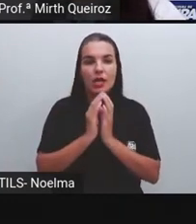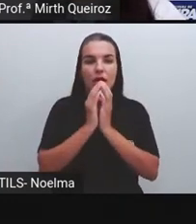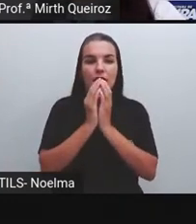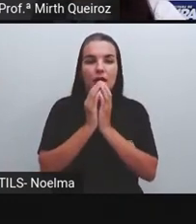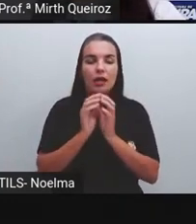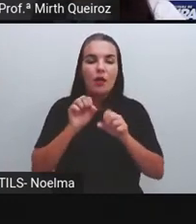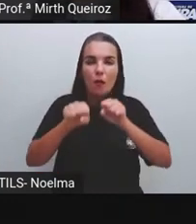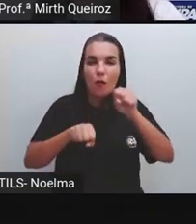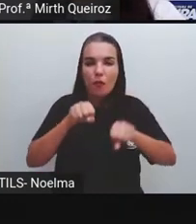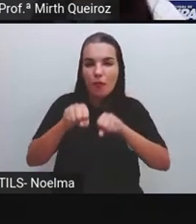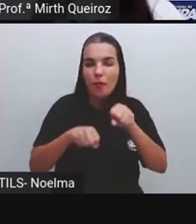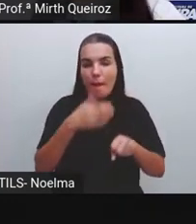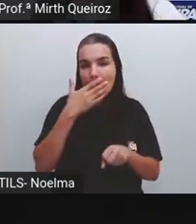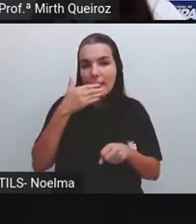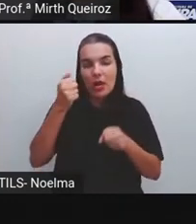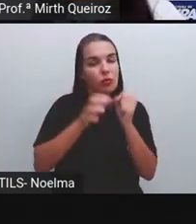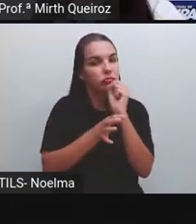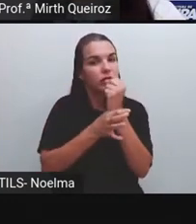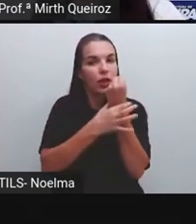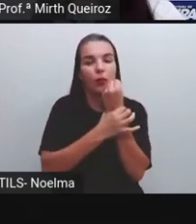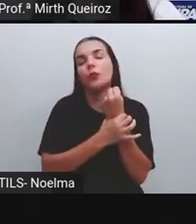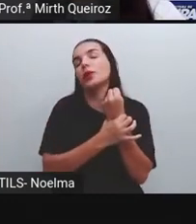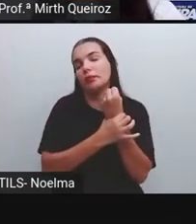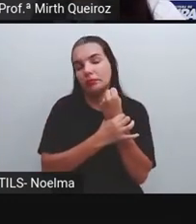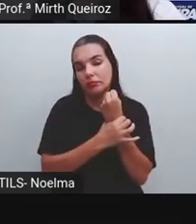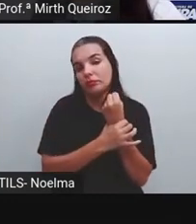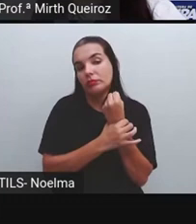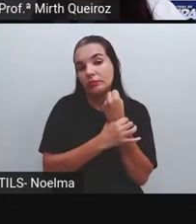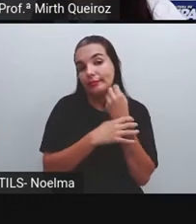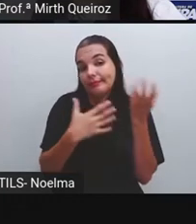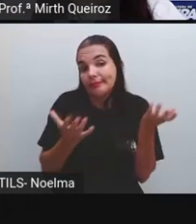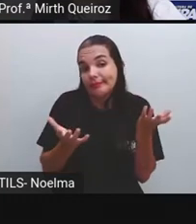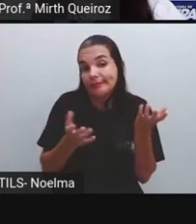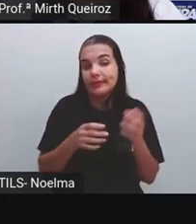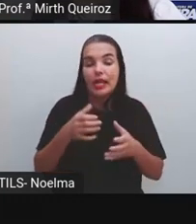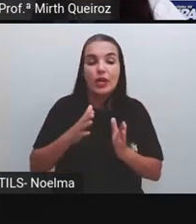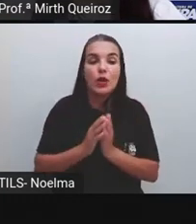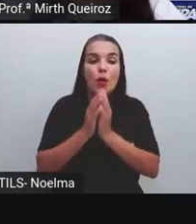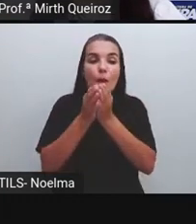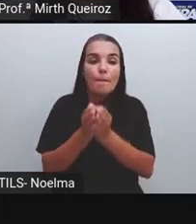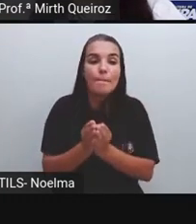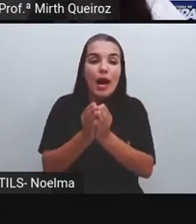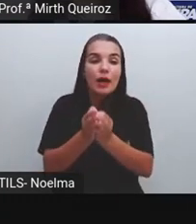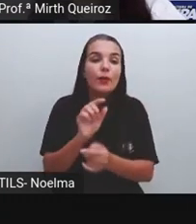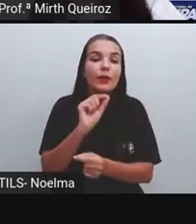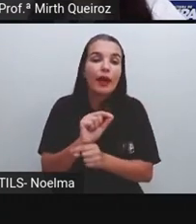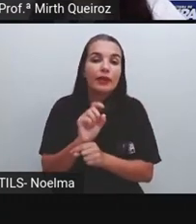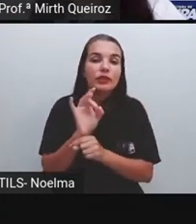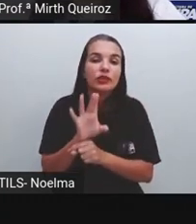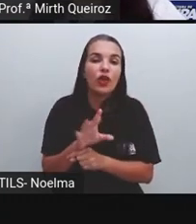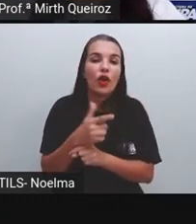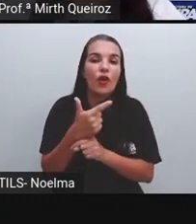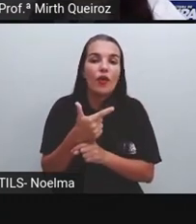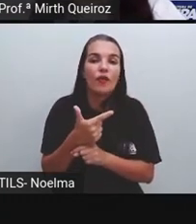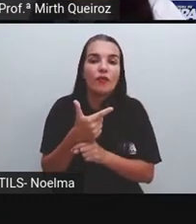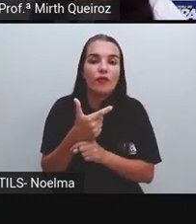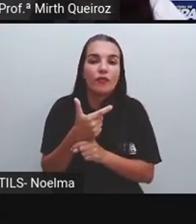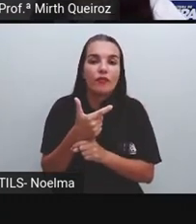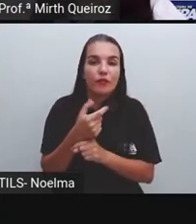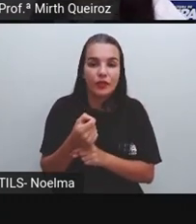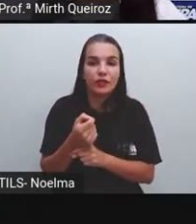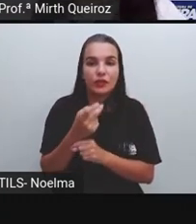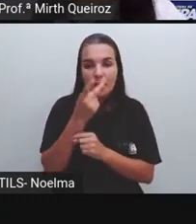que o veículo mais seguro aí, de transporte mais seguro seria a bicicleta. E barco, apenas 20 pessoas